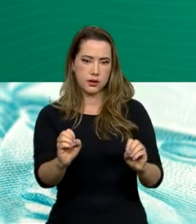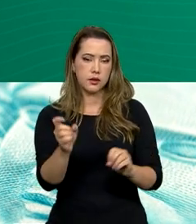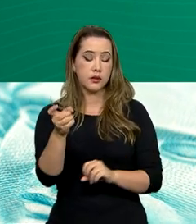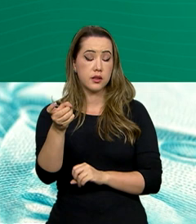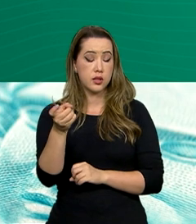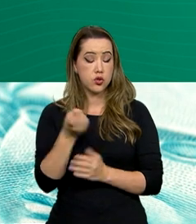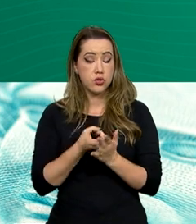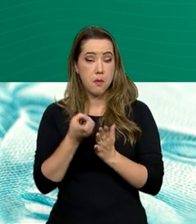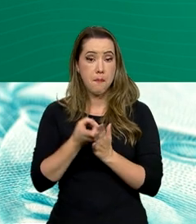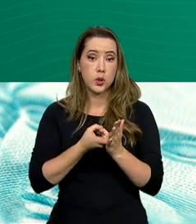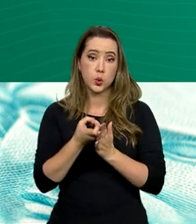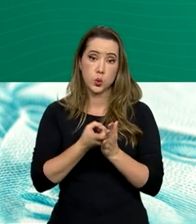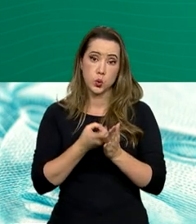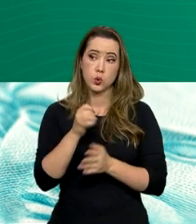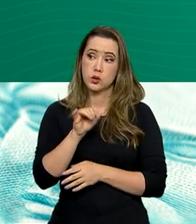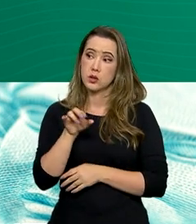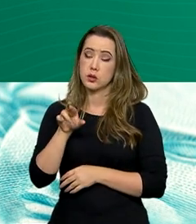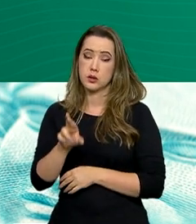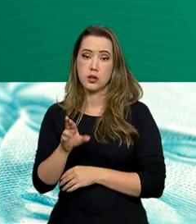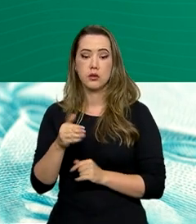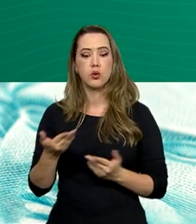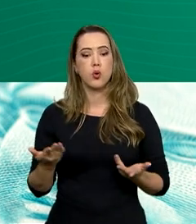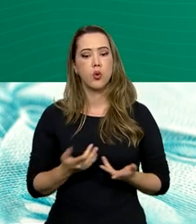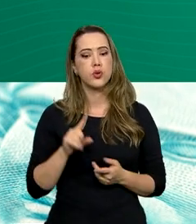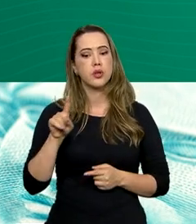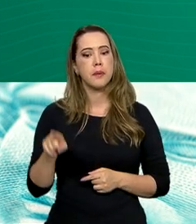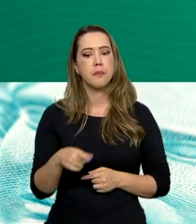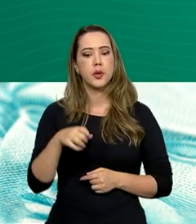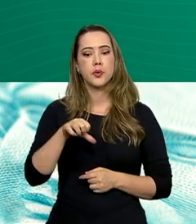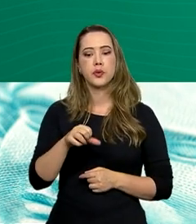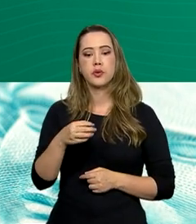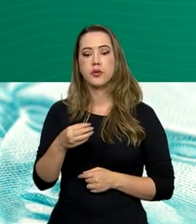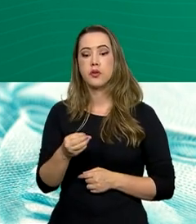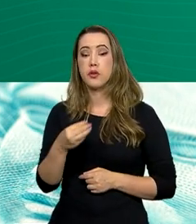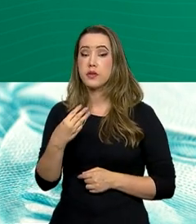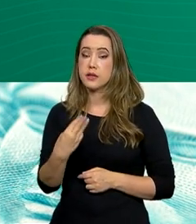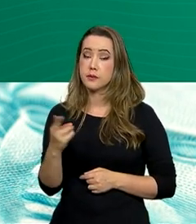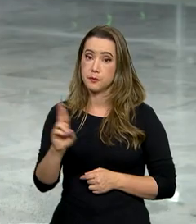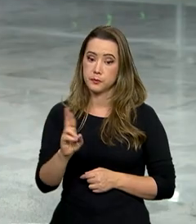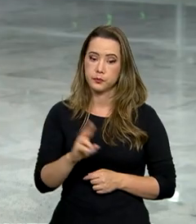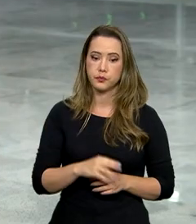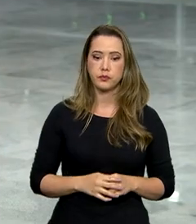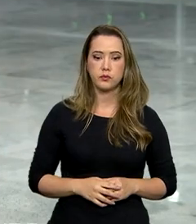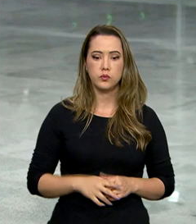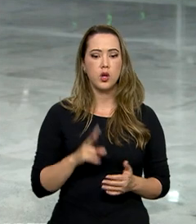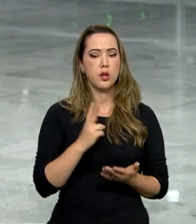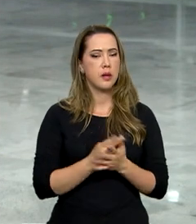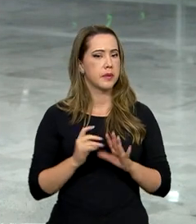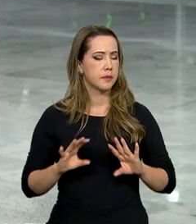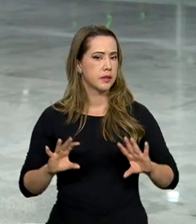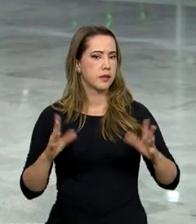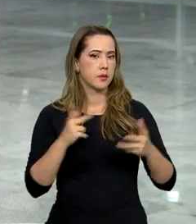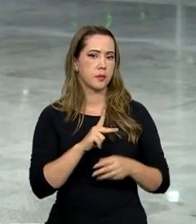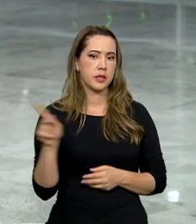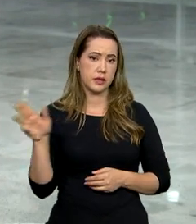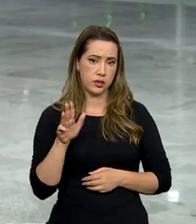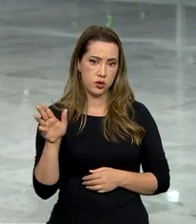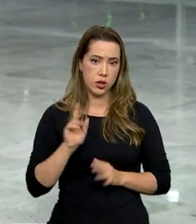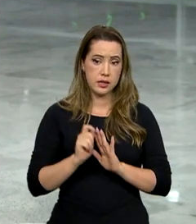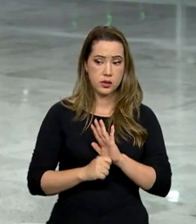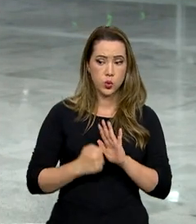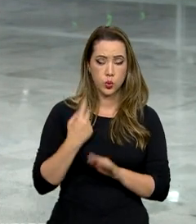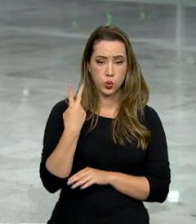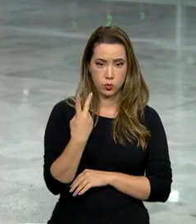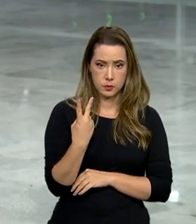Atualmente, a isenção vale para quem ganha até R$ 1.903. No mesmo evento, o presidente Lula assinou duas